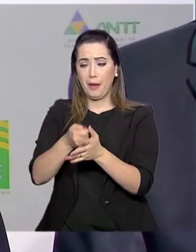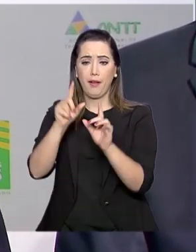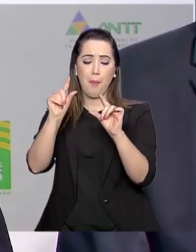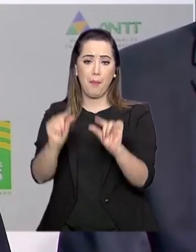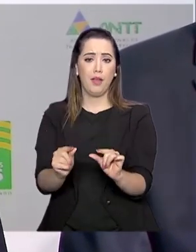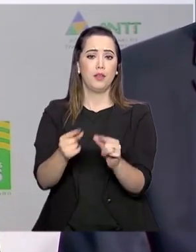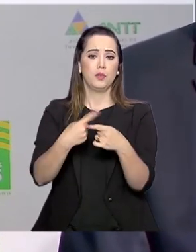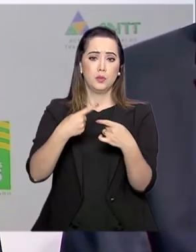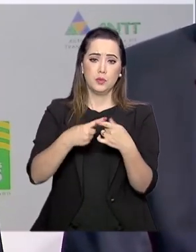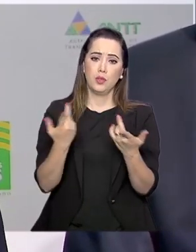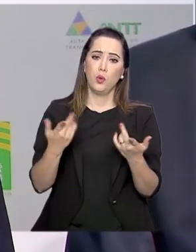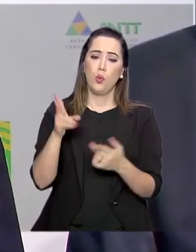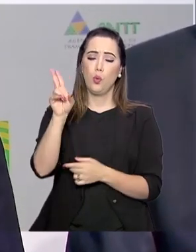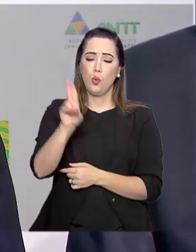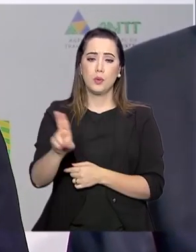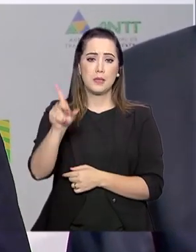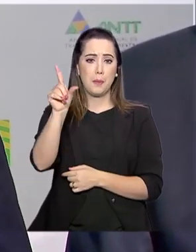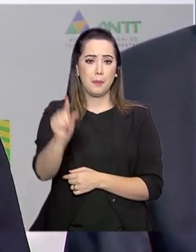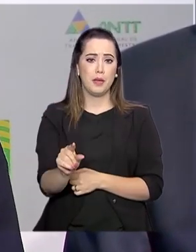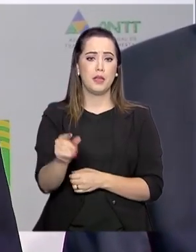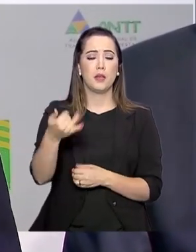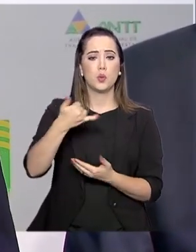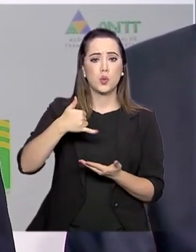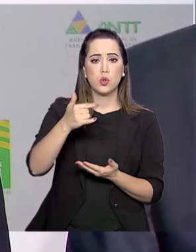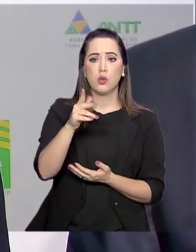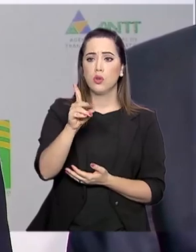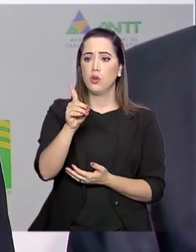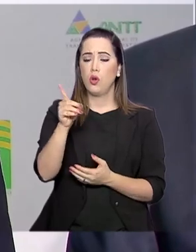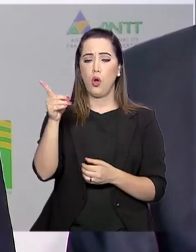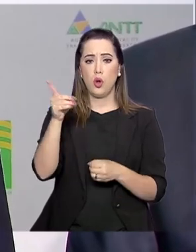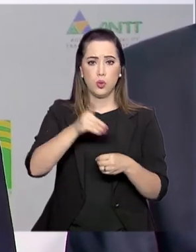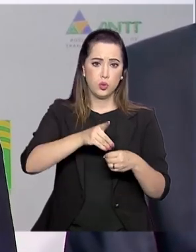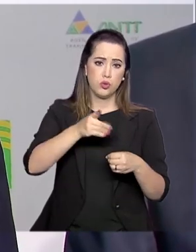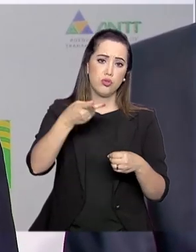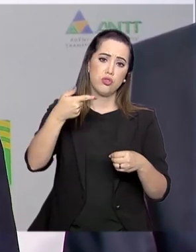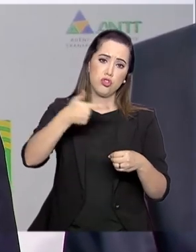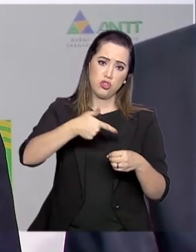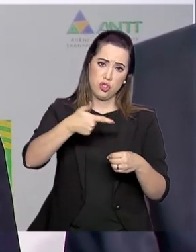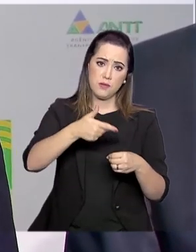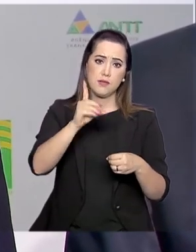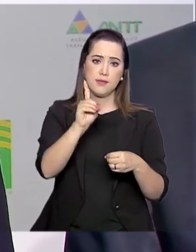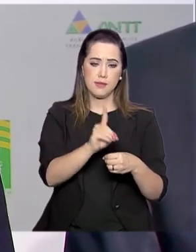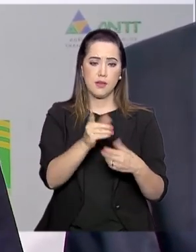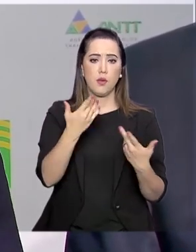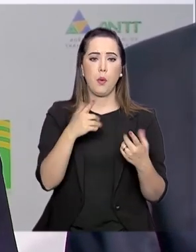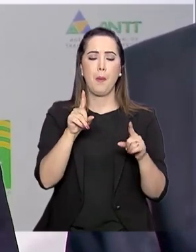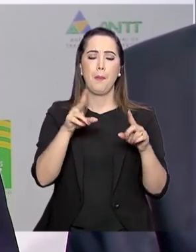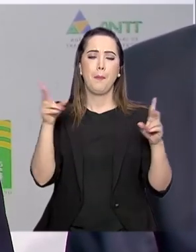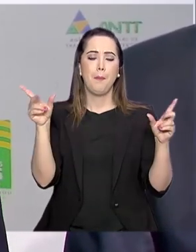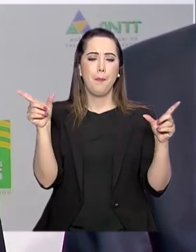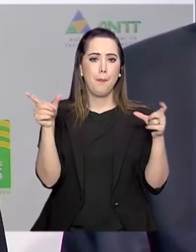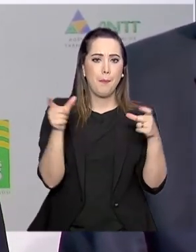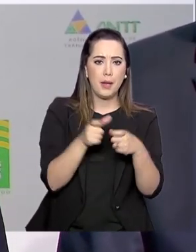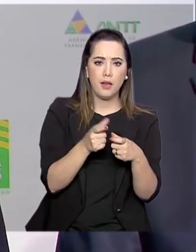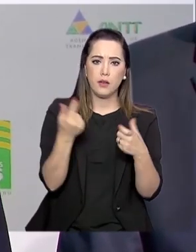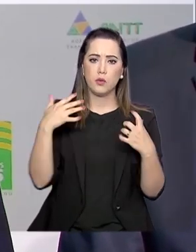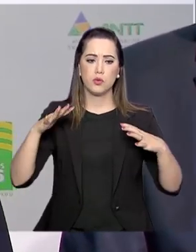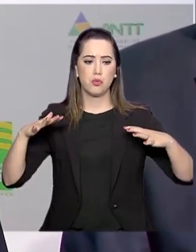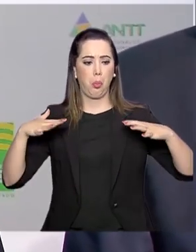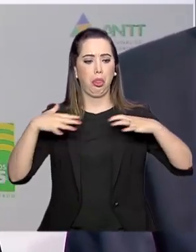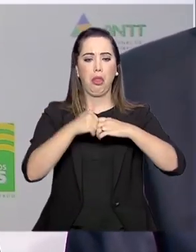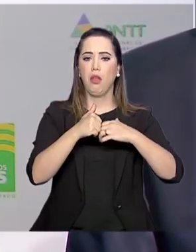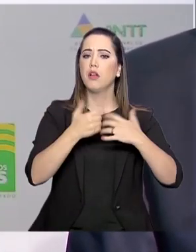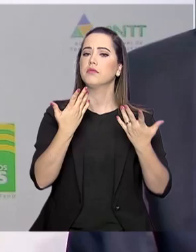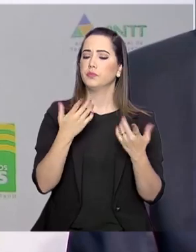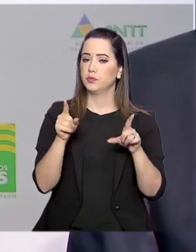consumir menos óleo diesel, menos acidente nas estradas e o que é mais importante que a gente está vendo, o